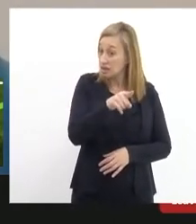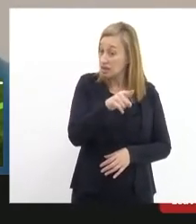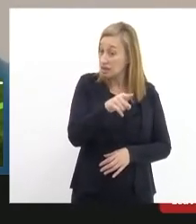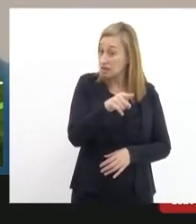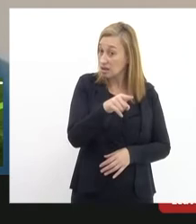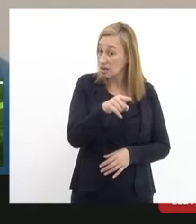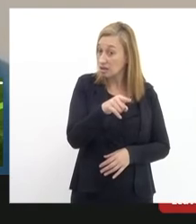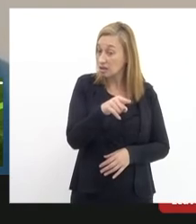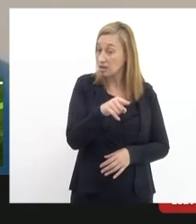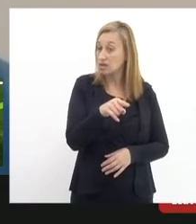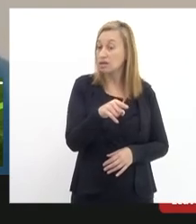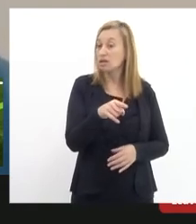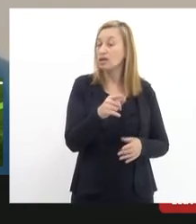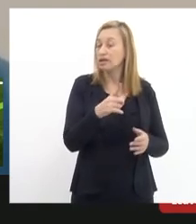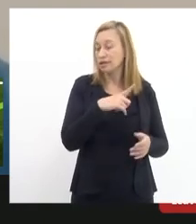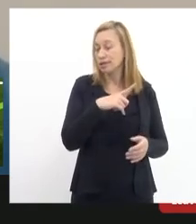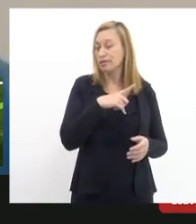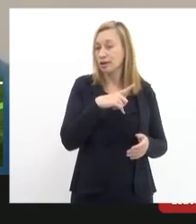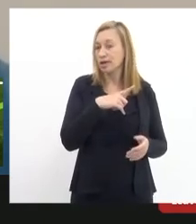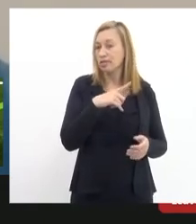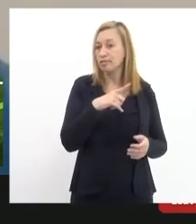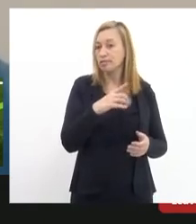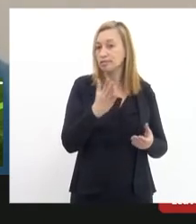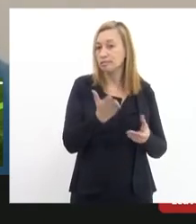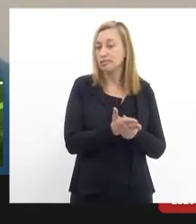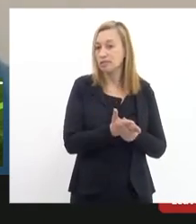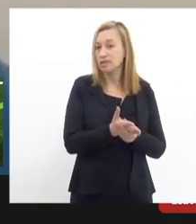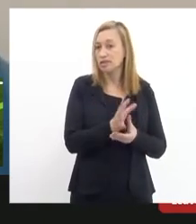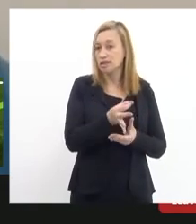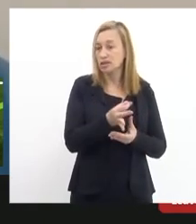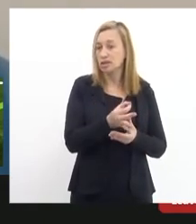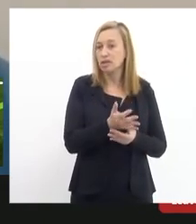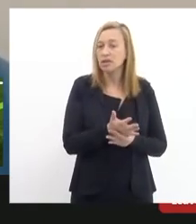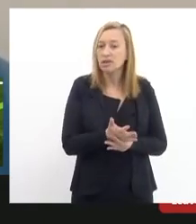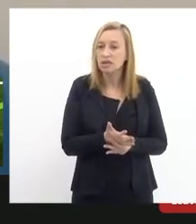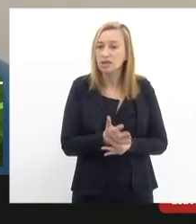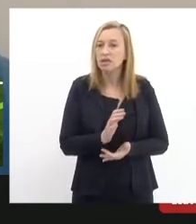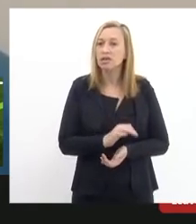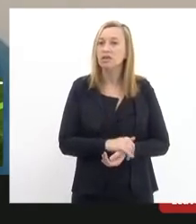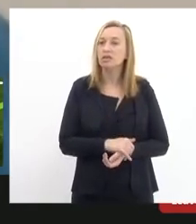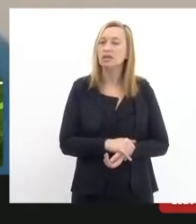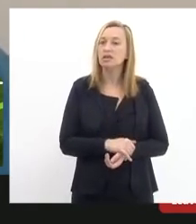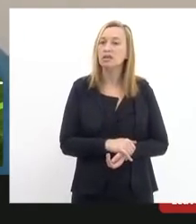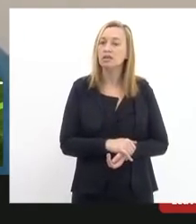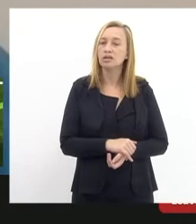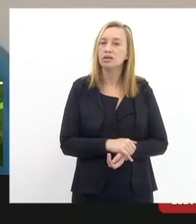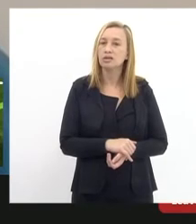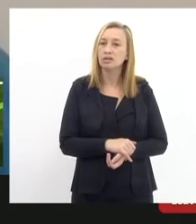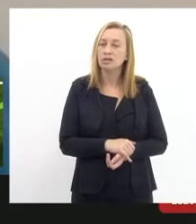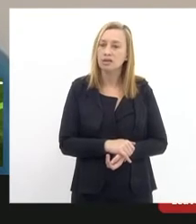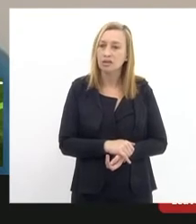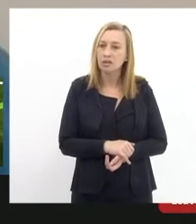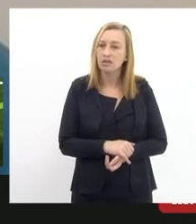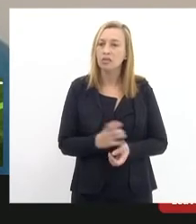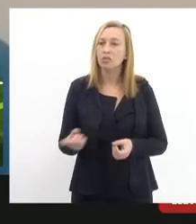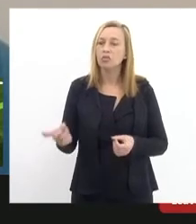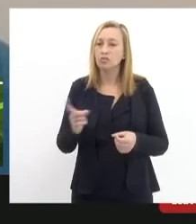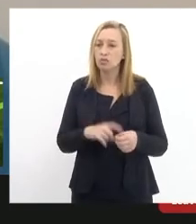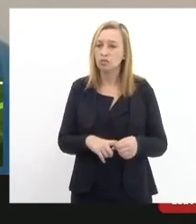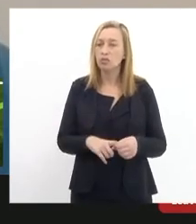tem uma execução ainda bem pendente ela dentre outras questões também quando voltou para a primeira instância